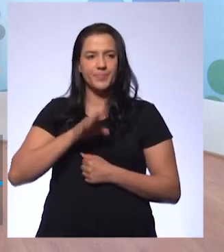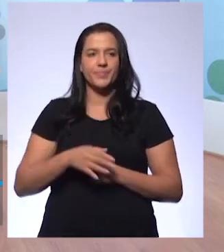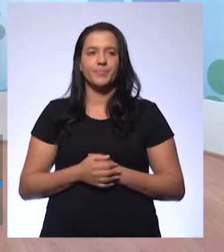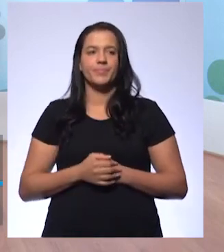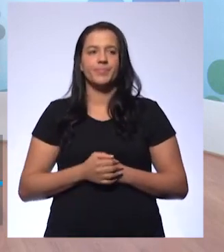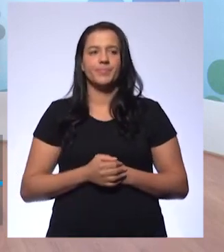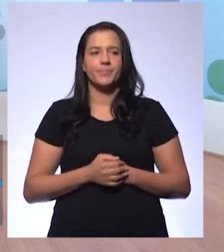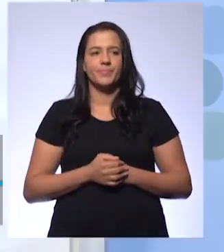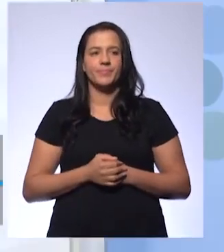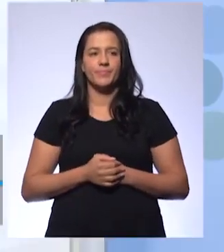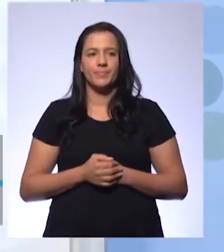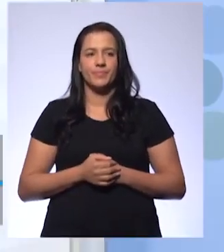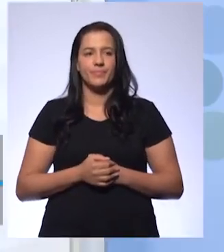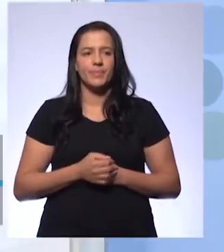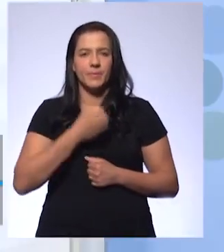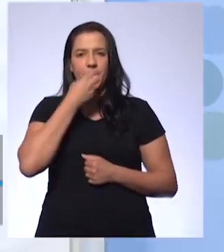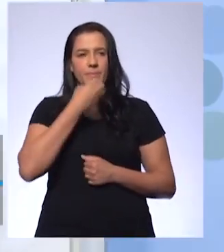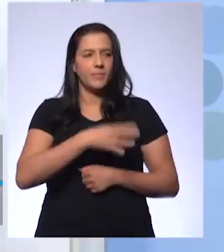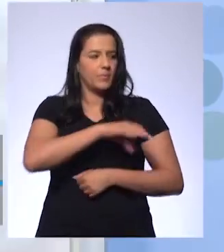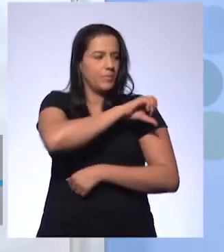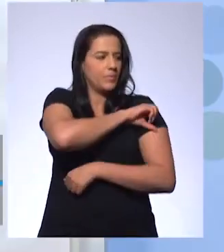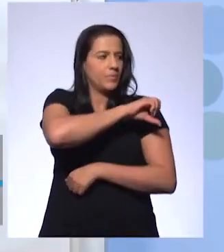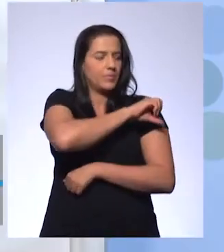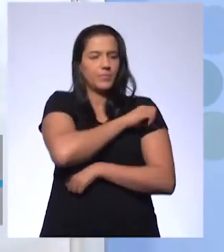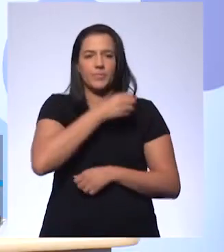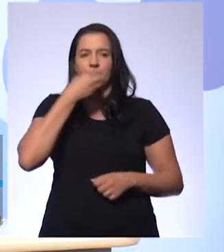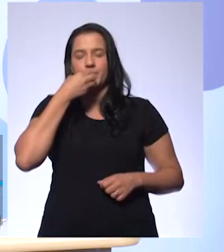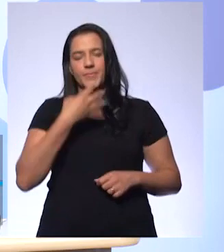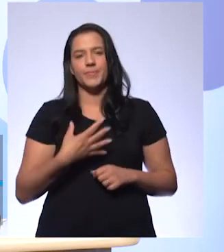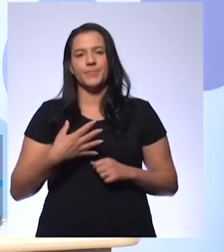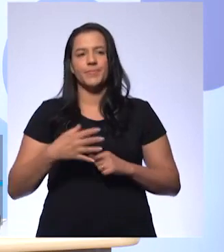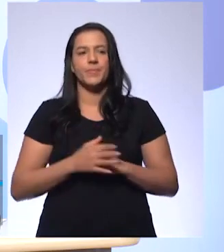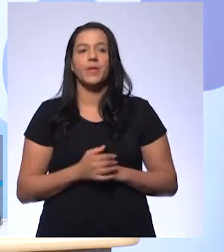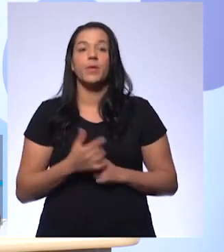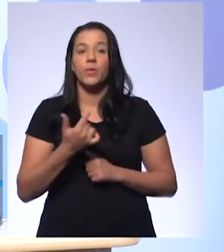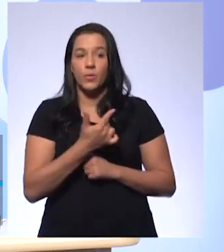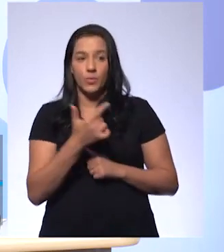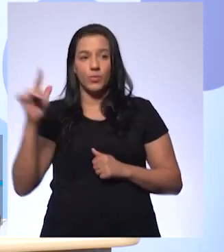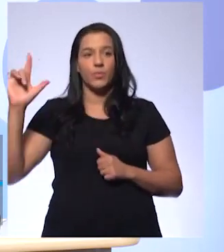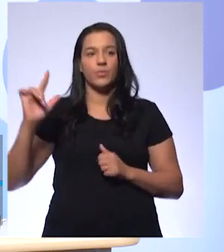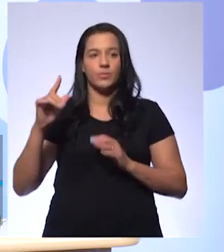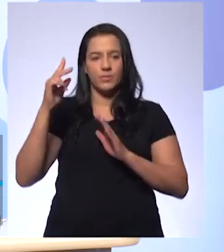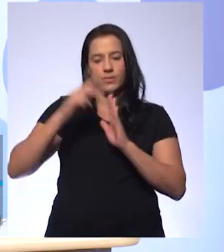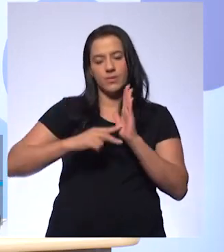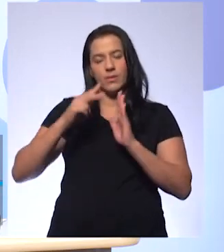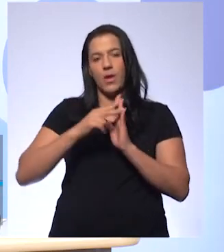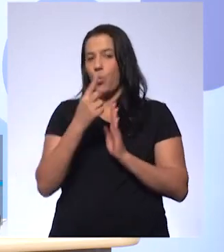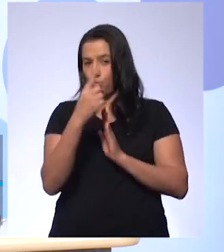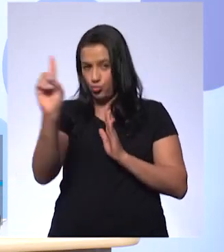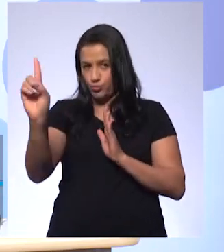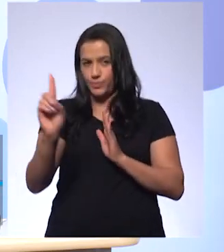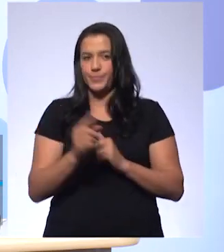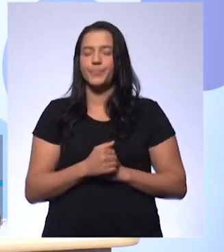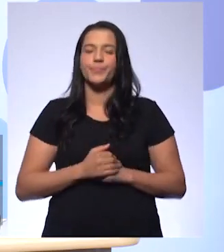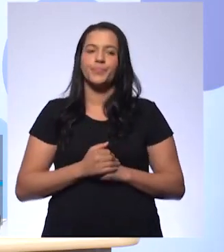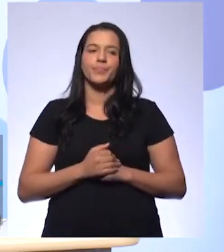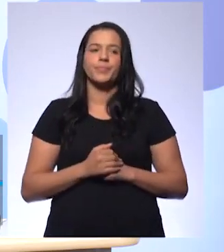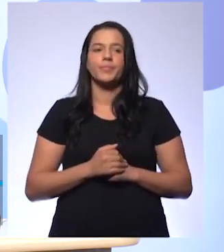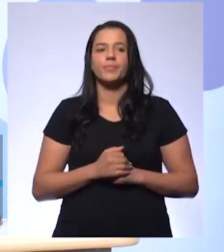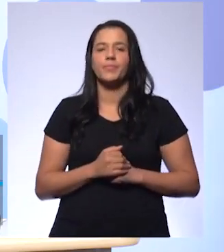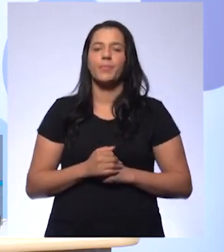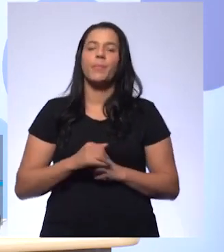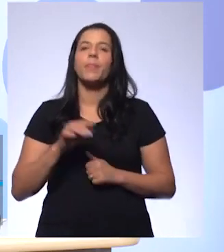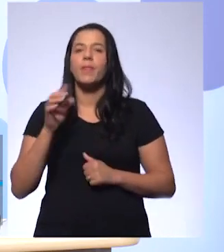Gente, olha, orgulho desse nono ano, viu? Sempre tenho. Olha mais uma completinha aqui. Eu vou ler essa daqui, vai. última, vai. Eram